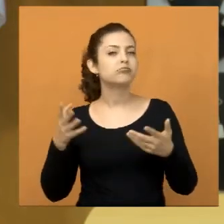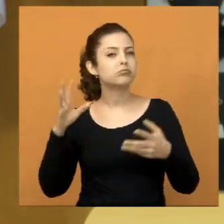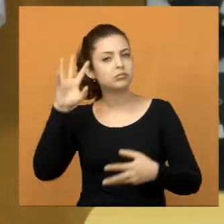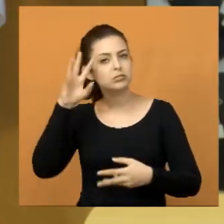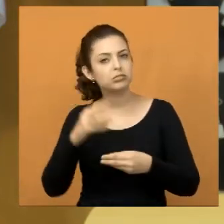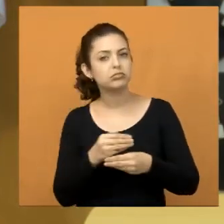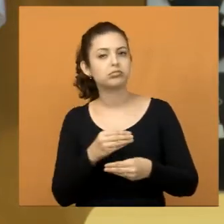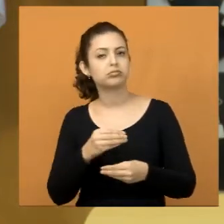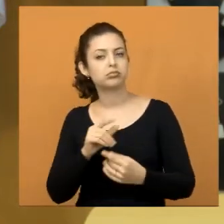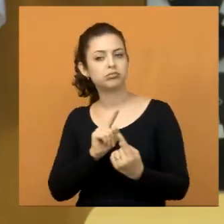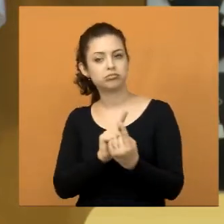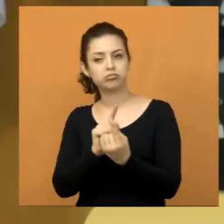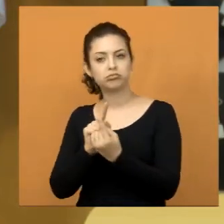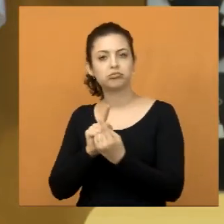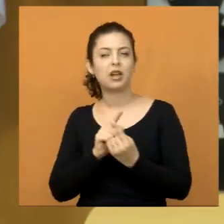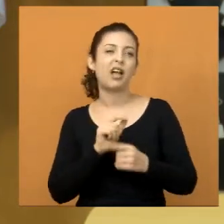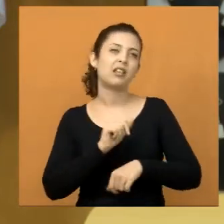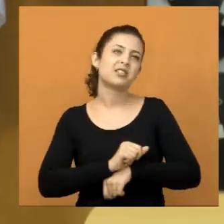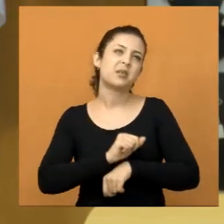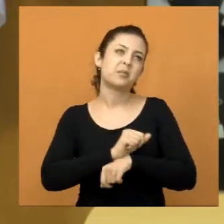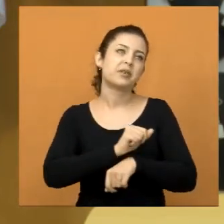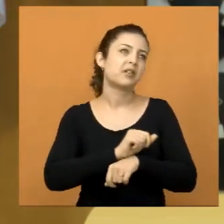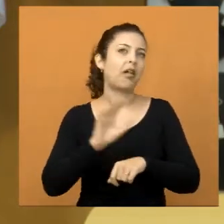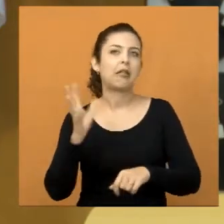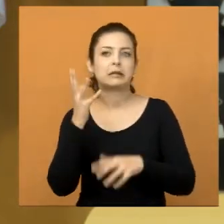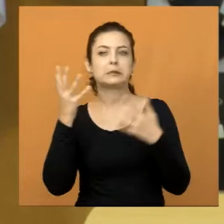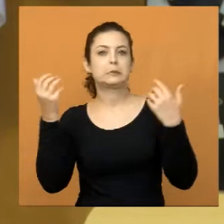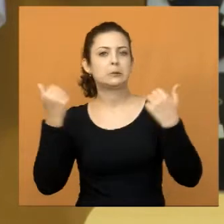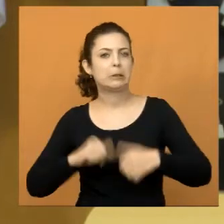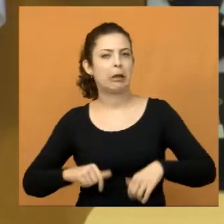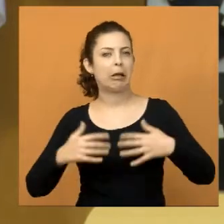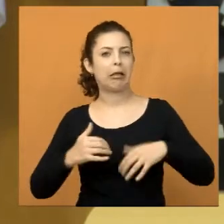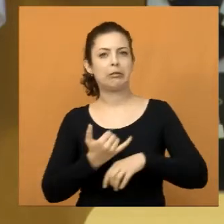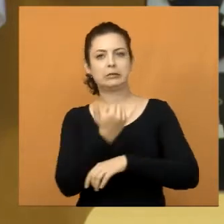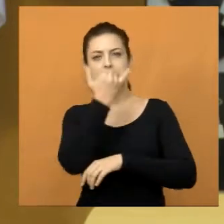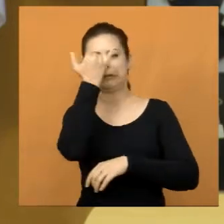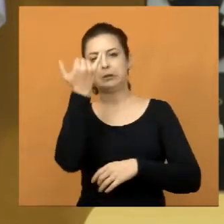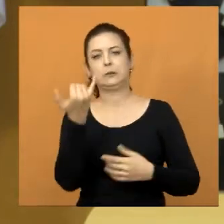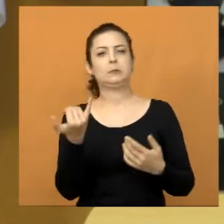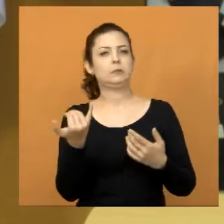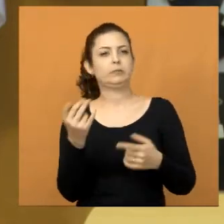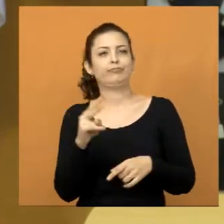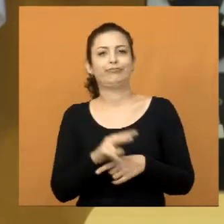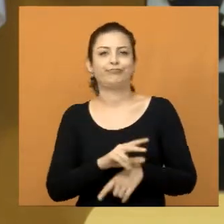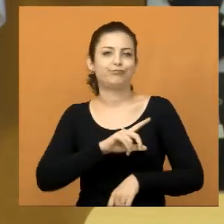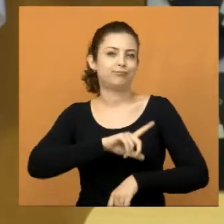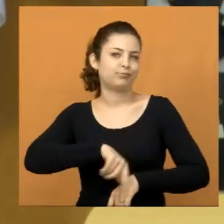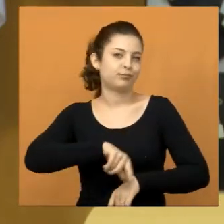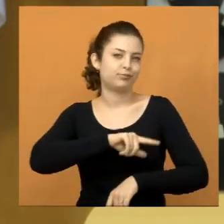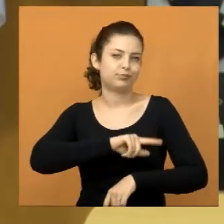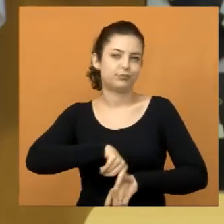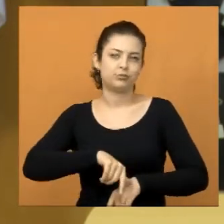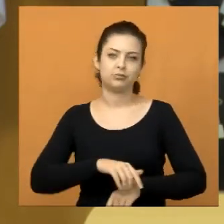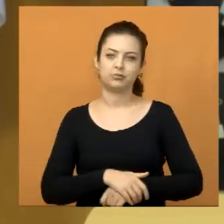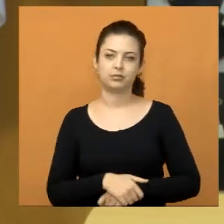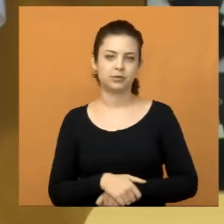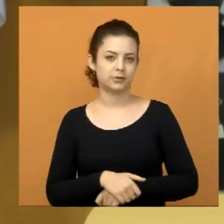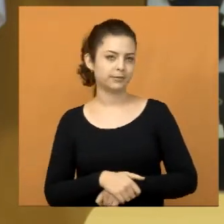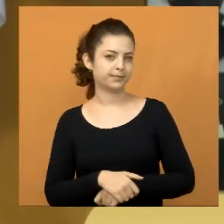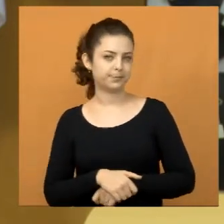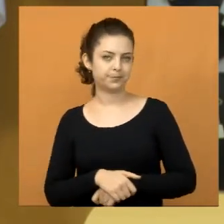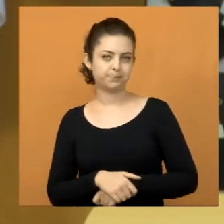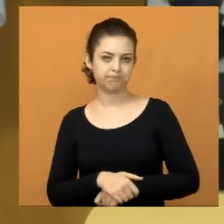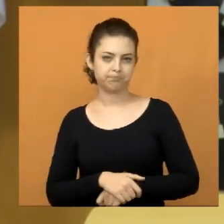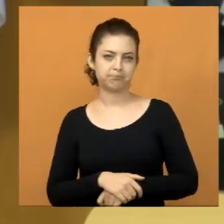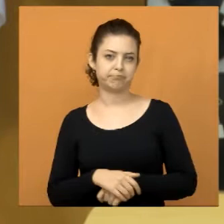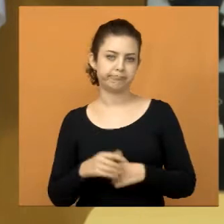poder atender esses munícipes e não esperar acontecer o pior para depois querer tomar providência, porque daí é tarde, quando se perde vida, é complicado.